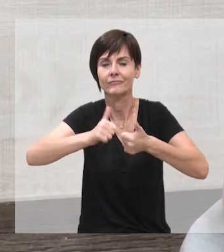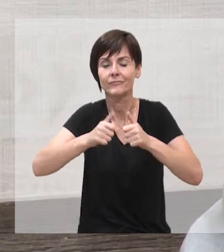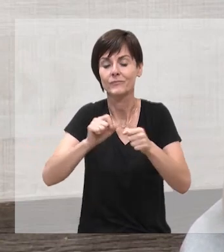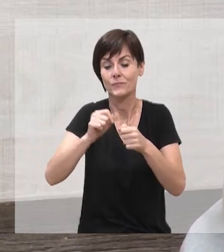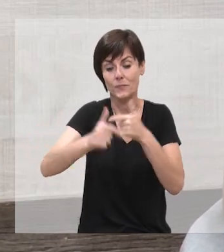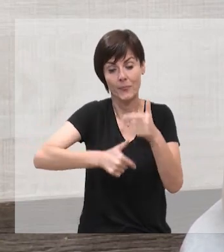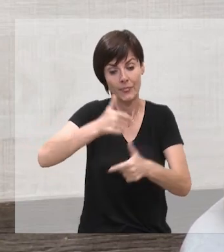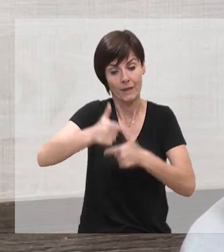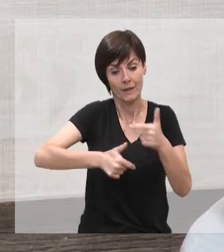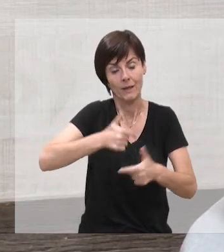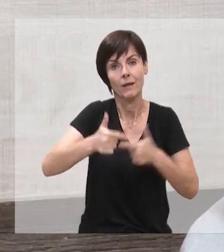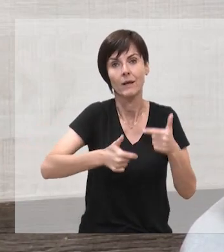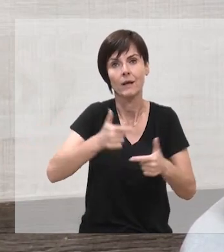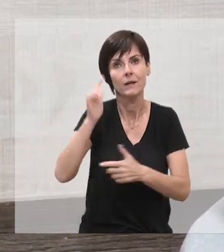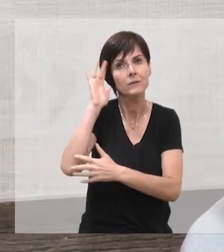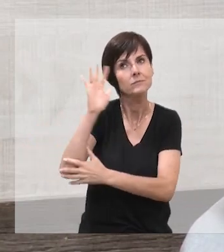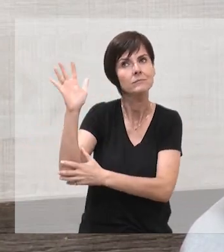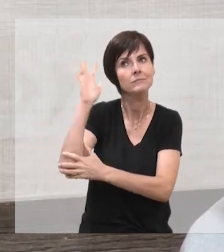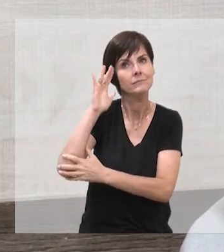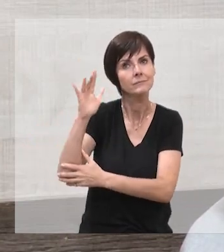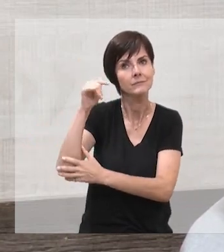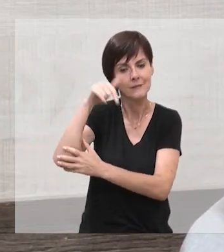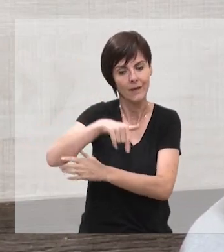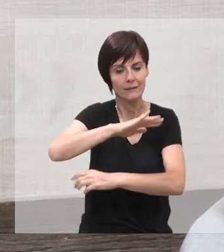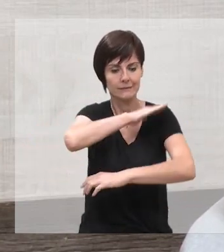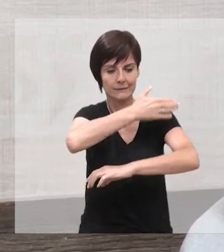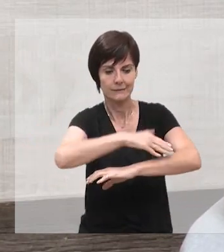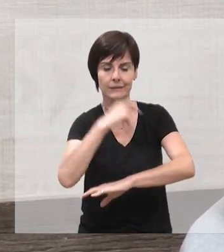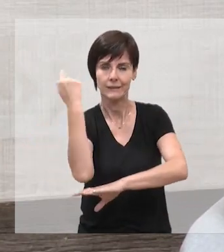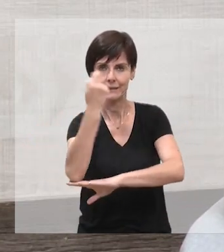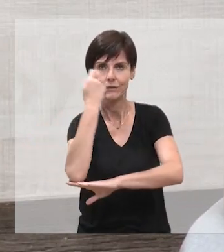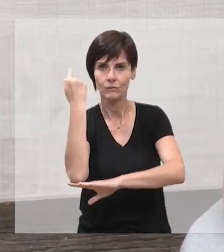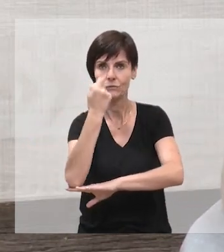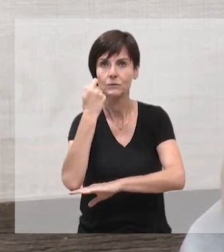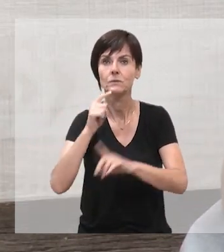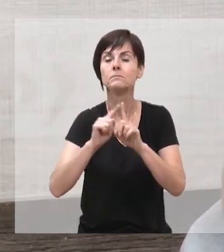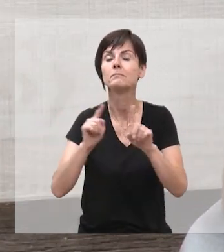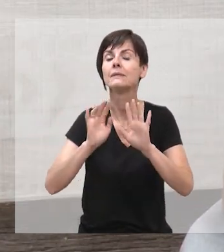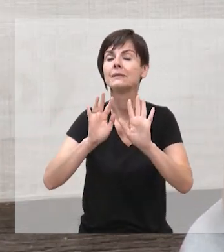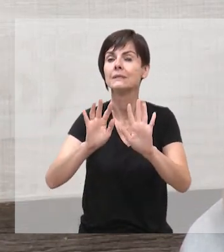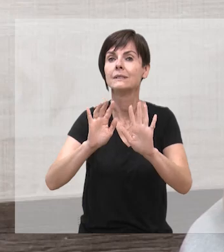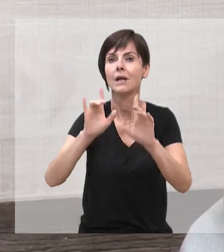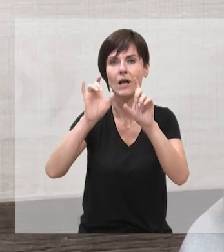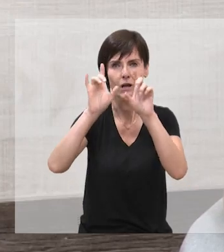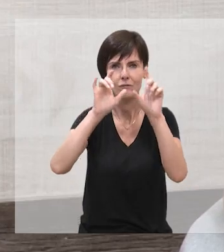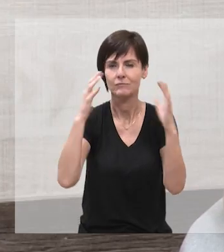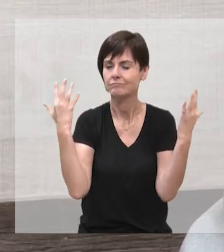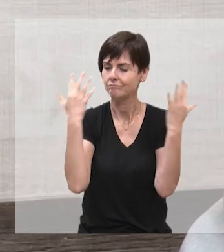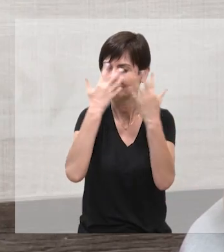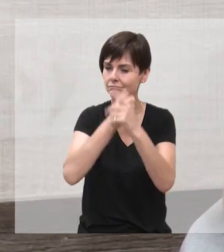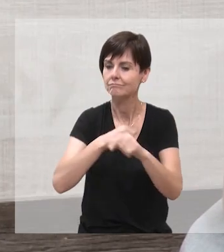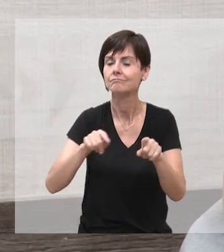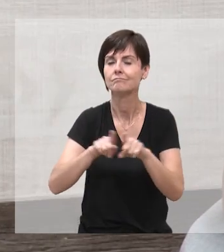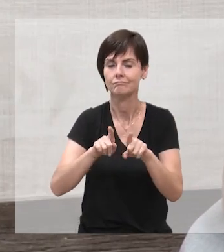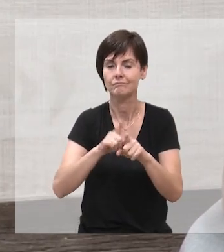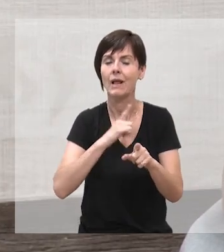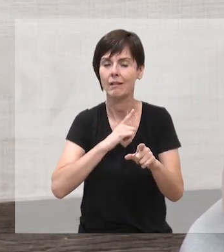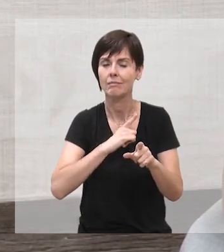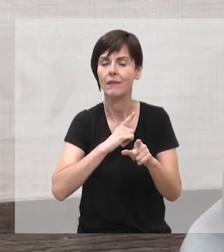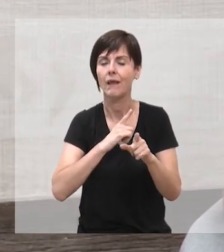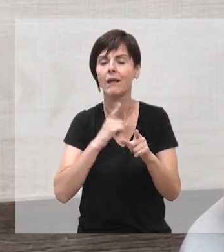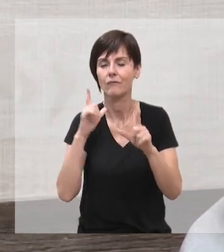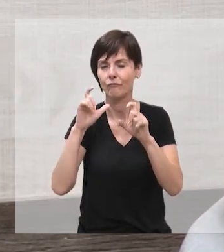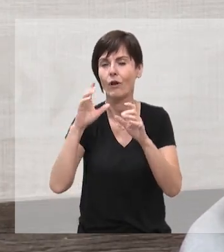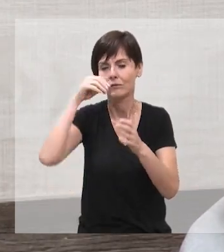a gente fez esse trabalho com imagem da cidade, né, Serra Gaúcha, as fotos são do Igor,